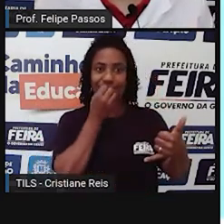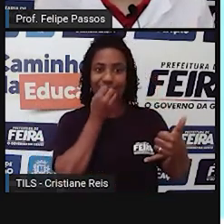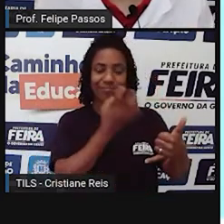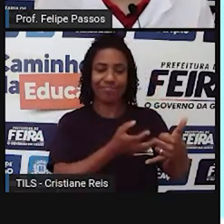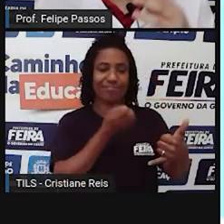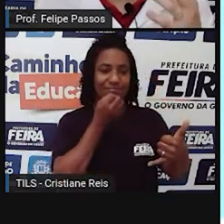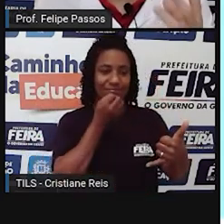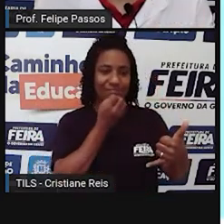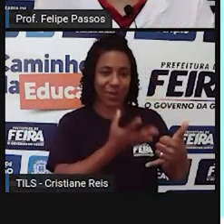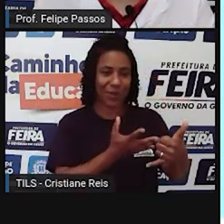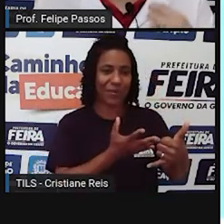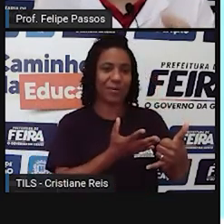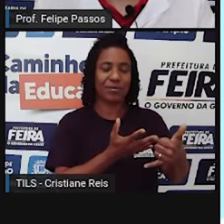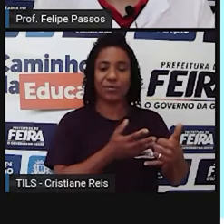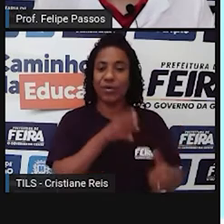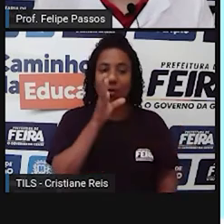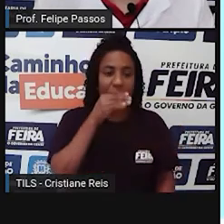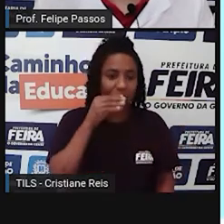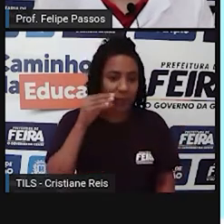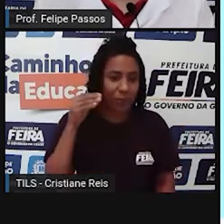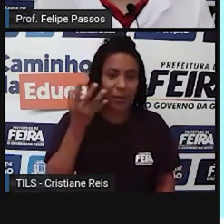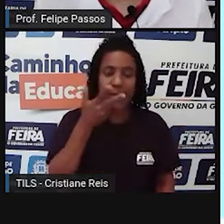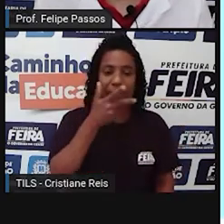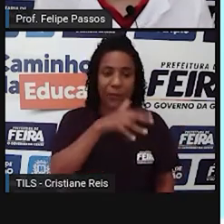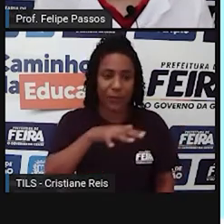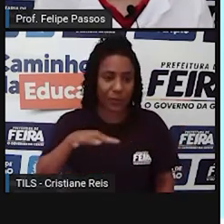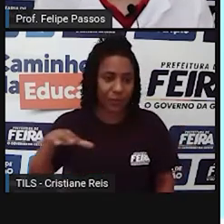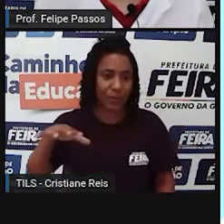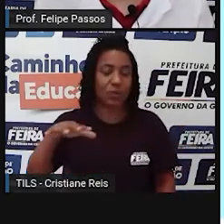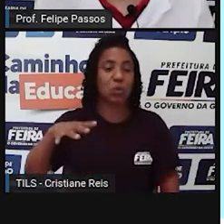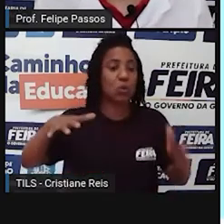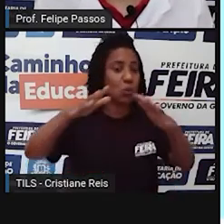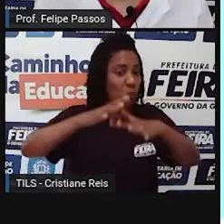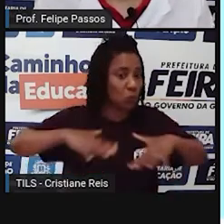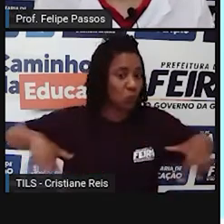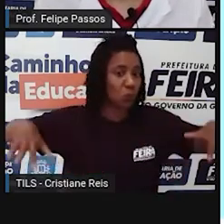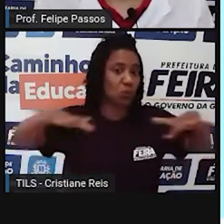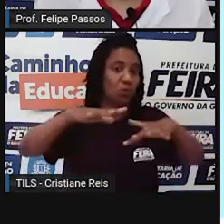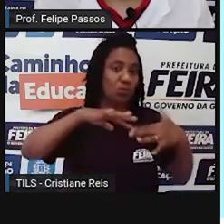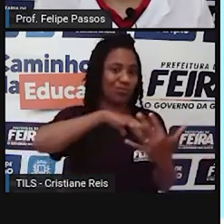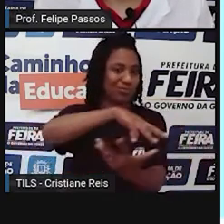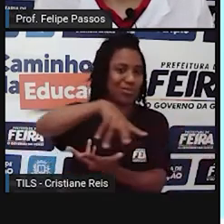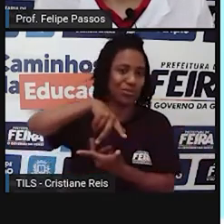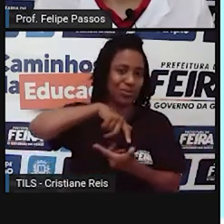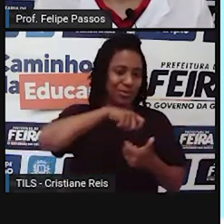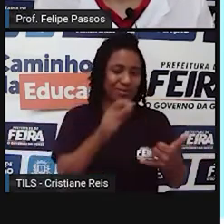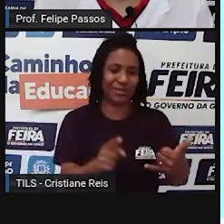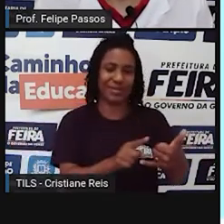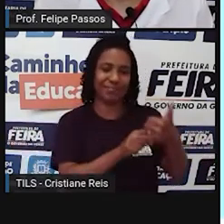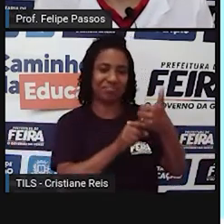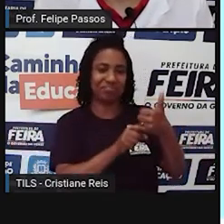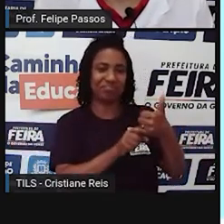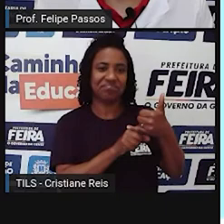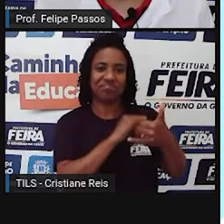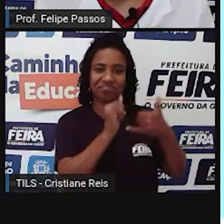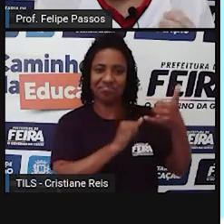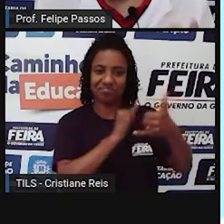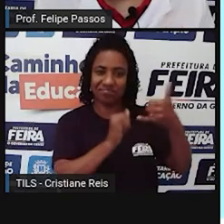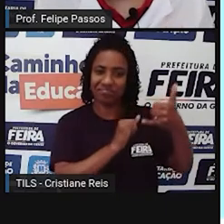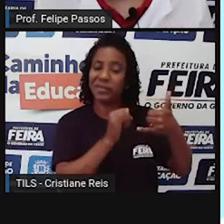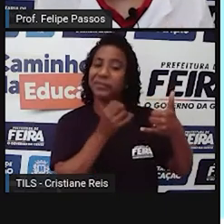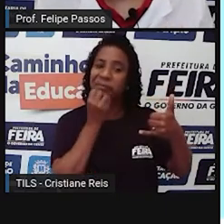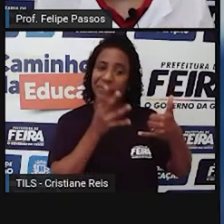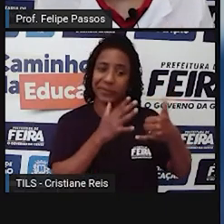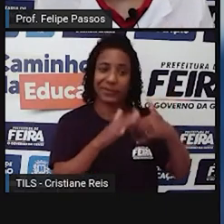estou falando aqui do adolescente, da criança, estou falando do mundo. O mundo mudou com a chegada dos smartphones. E esse é um caminho sem volta, né?